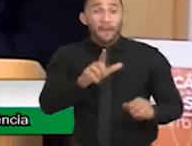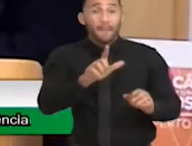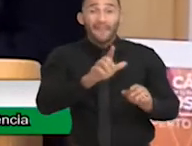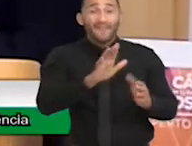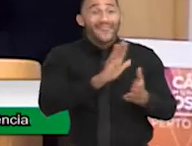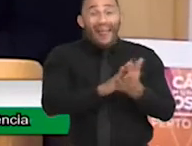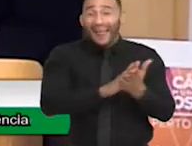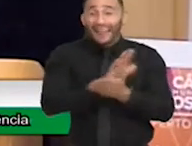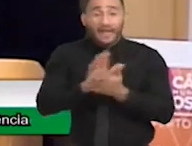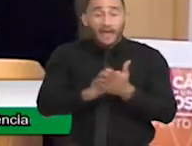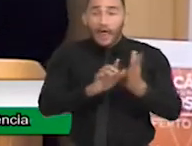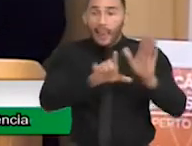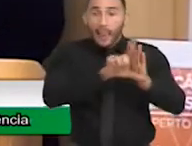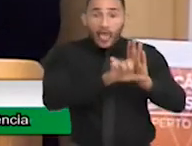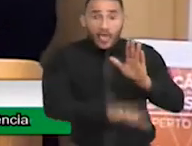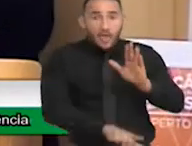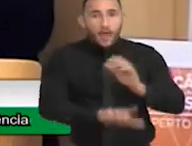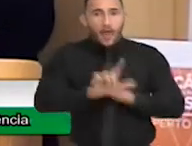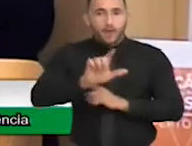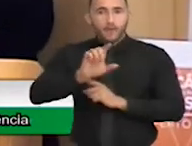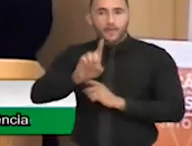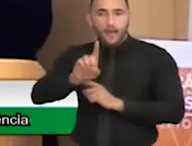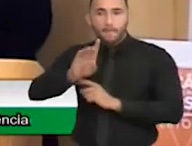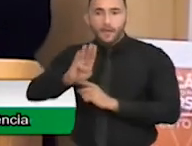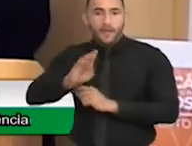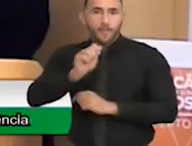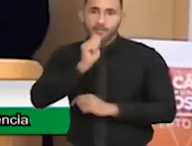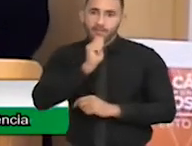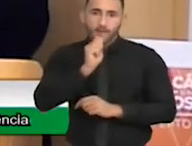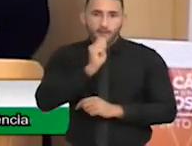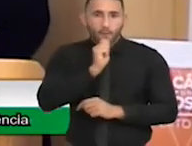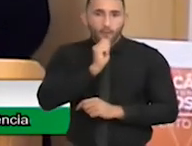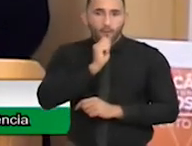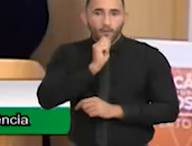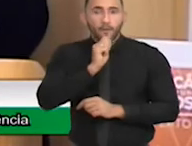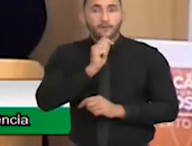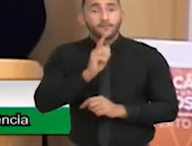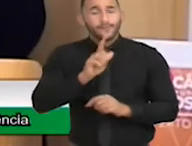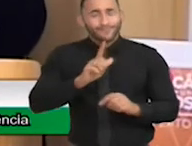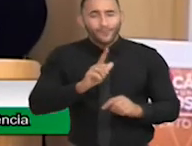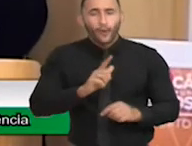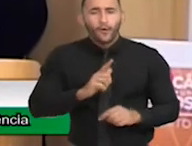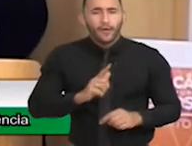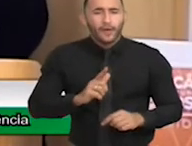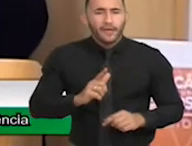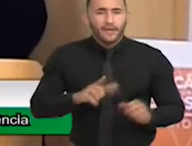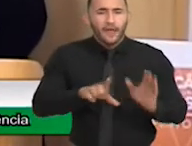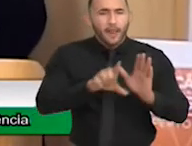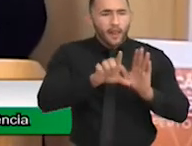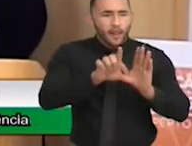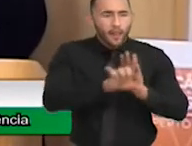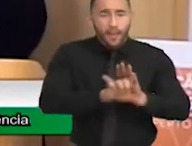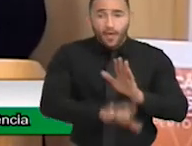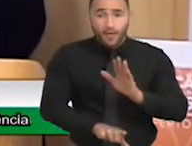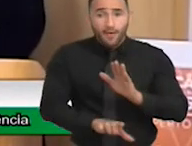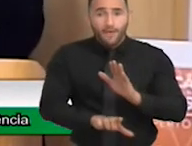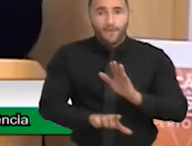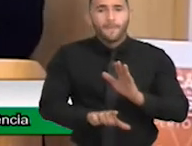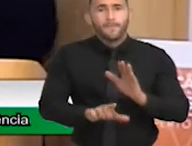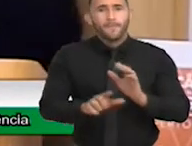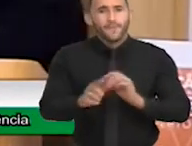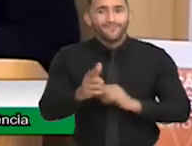Aliás, a Lei Berenice Piana fala de acompanhante especializado, não estagiária.